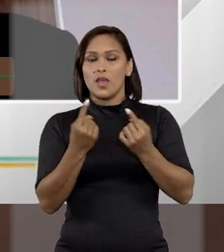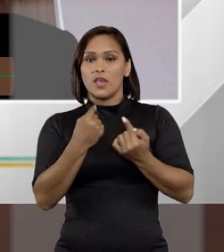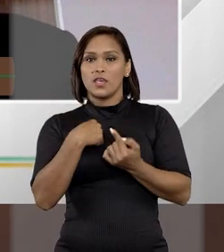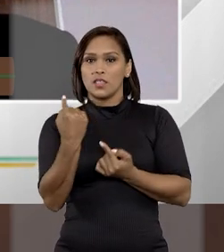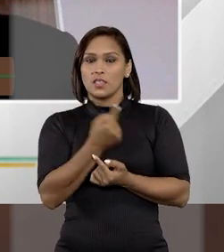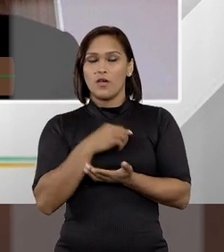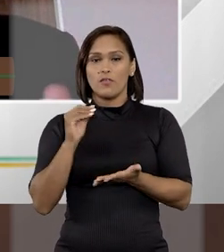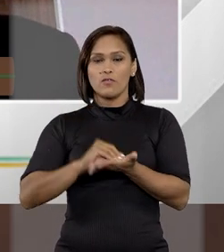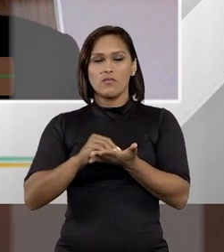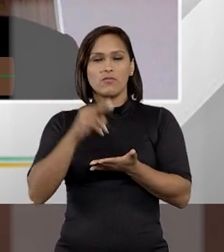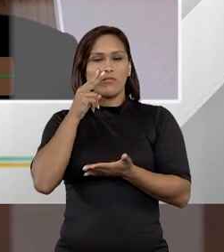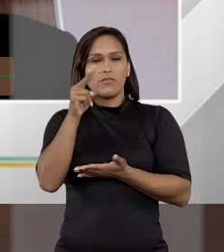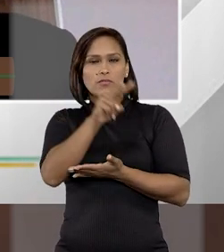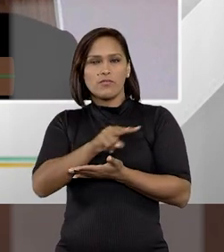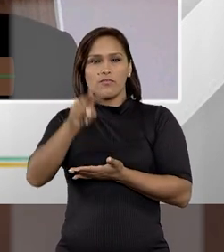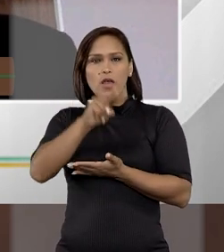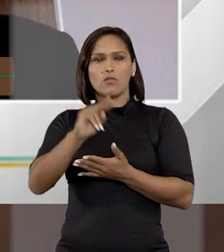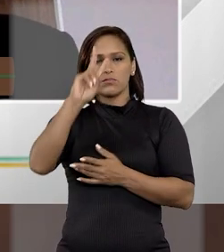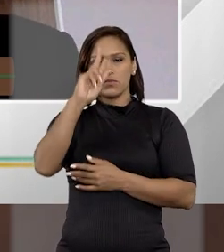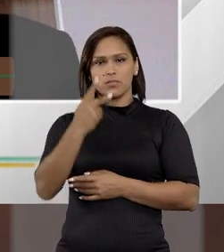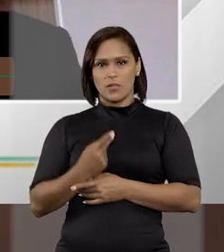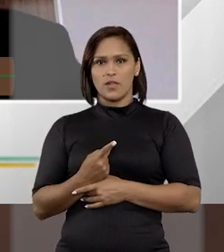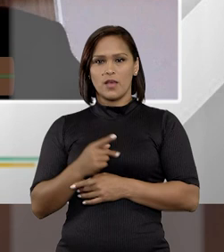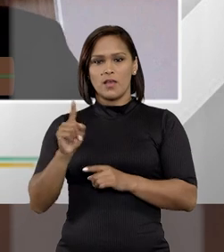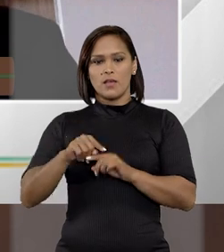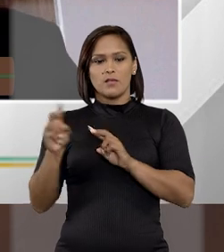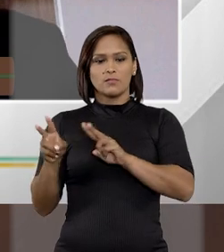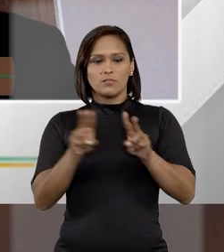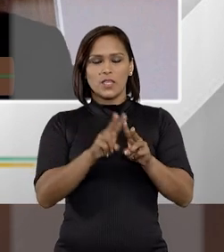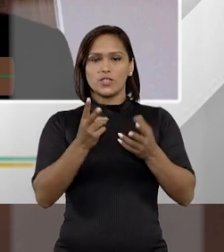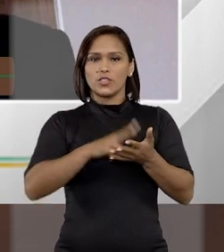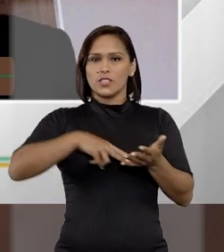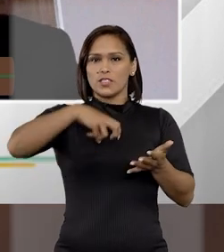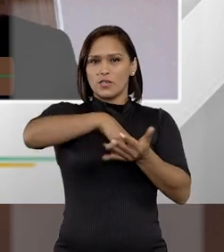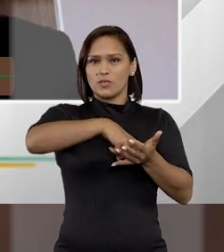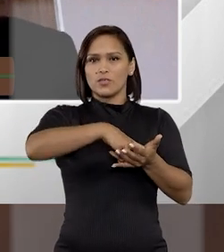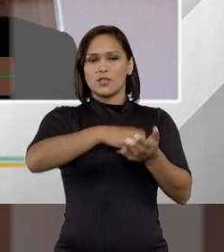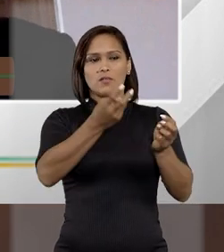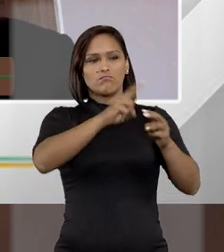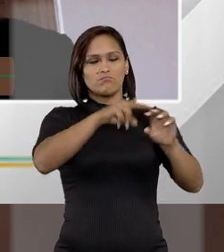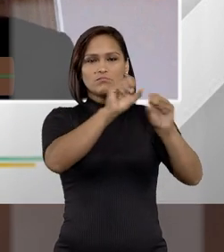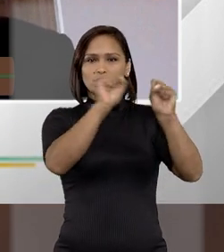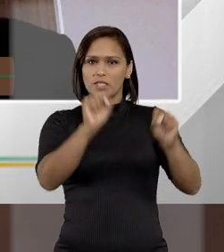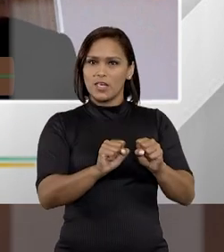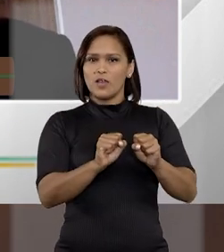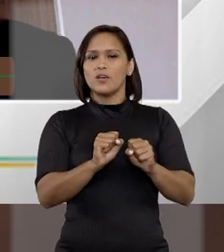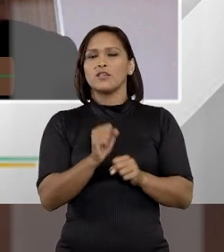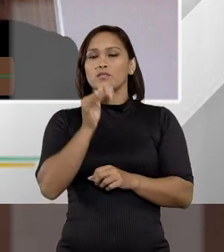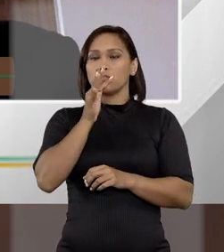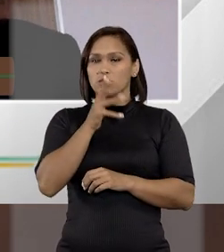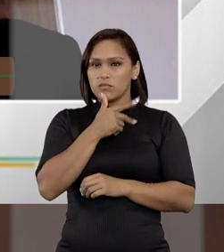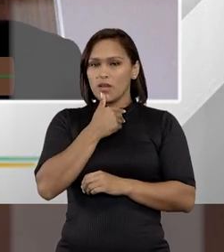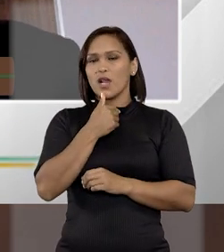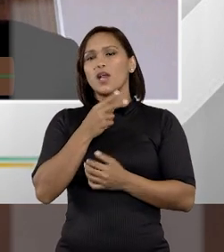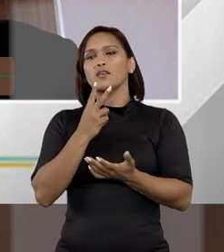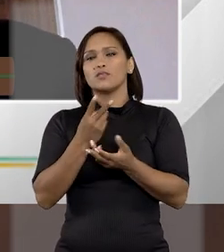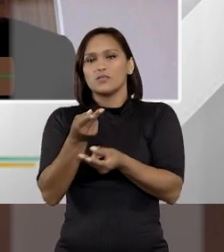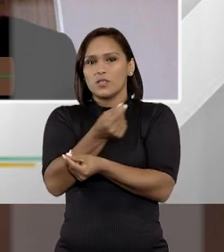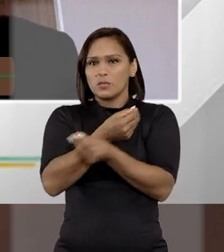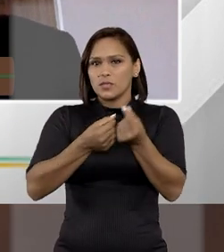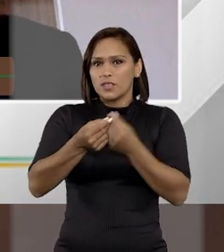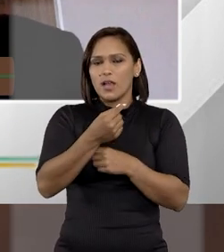Então, falta um olhar mais humano para a parte de execução penal e, sem sombra e dúvidas, isso aí vai demandar uma dotação